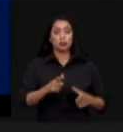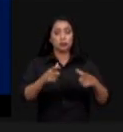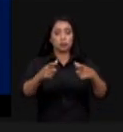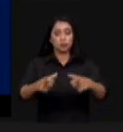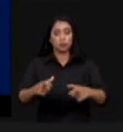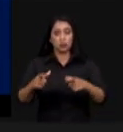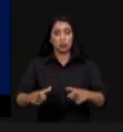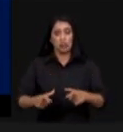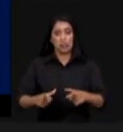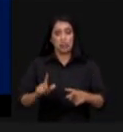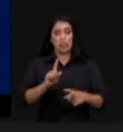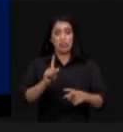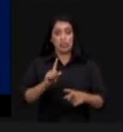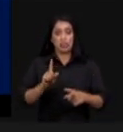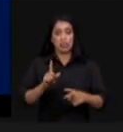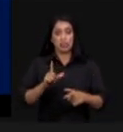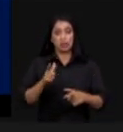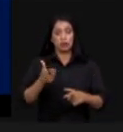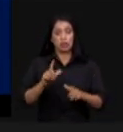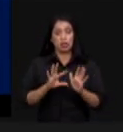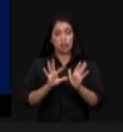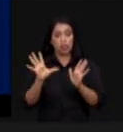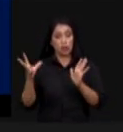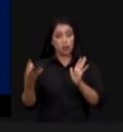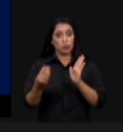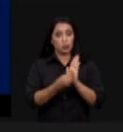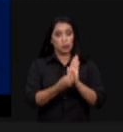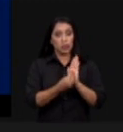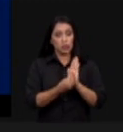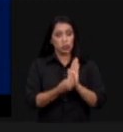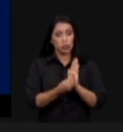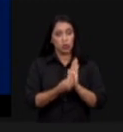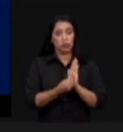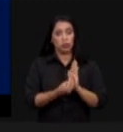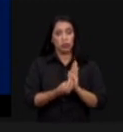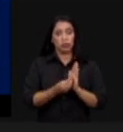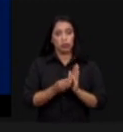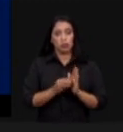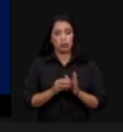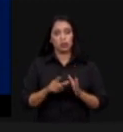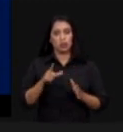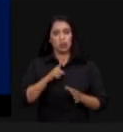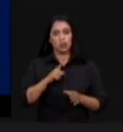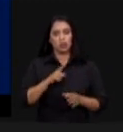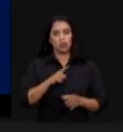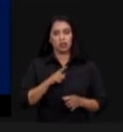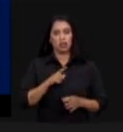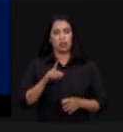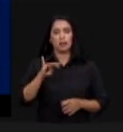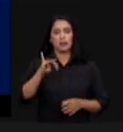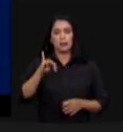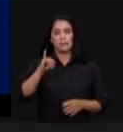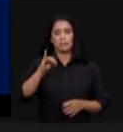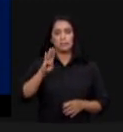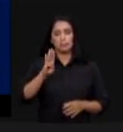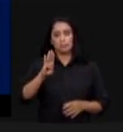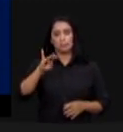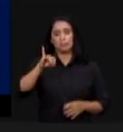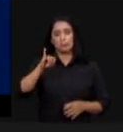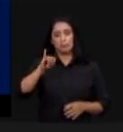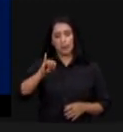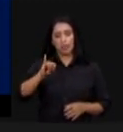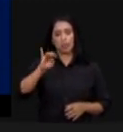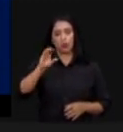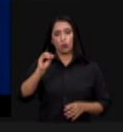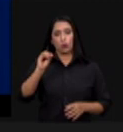não ocupa a área relevante no bioma amazônico. Há 20 anos de presença de soja no bioma, ela ocupa apenas